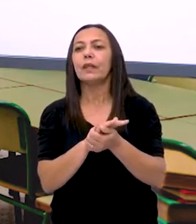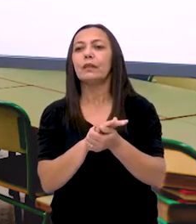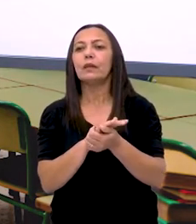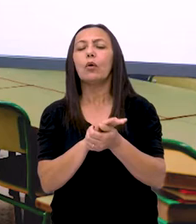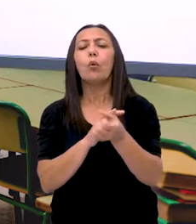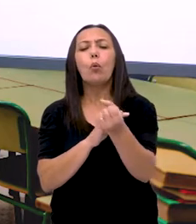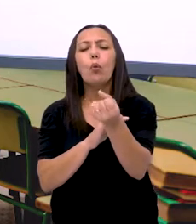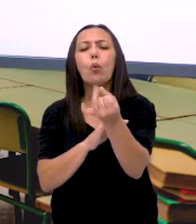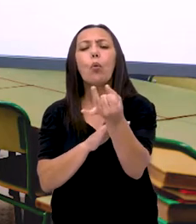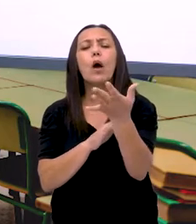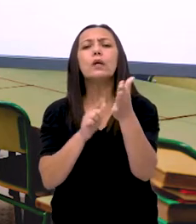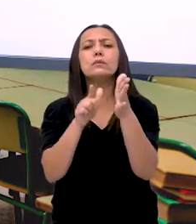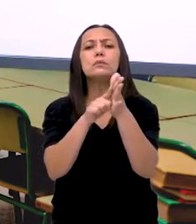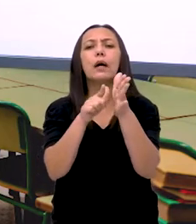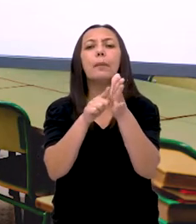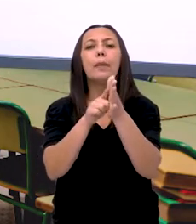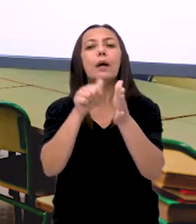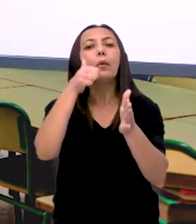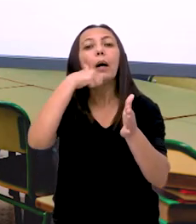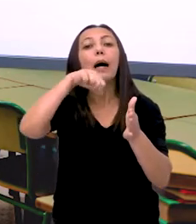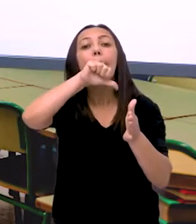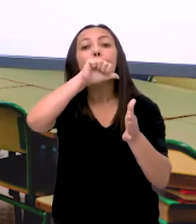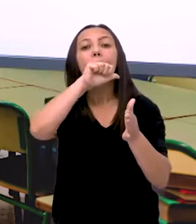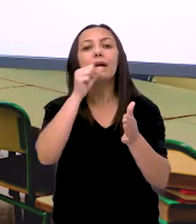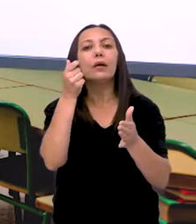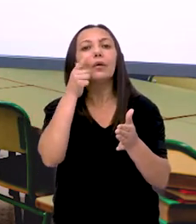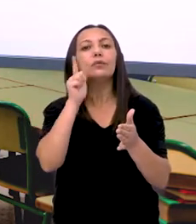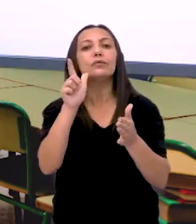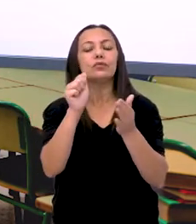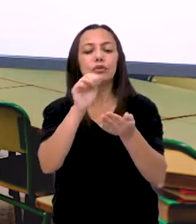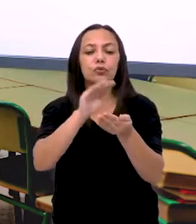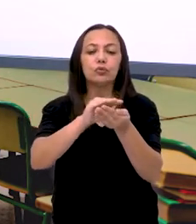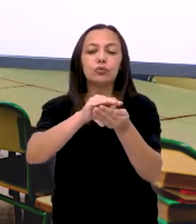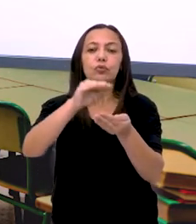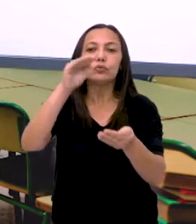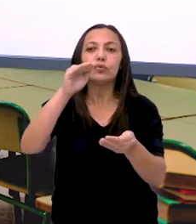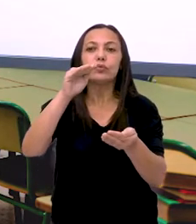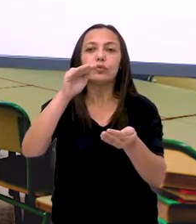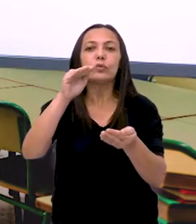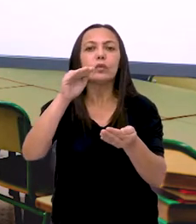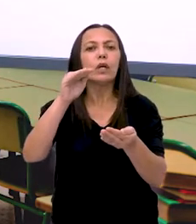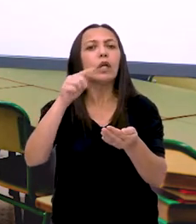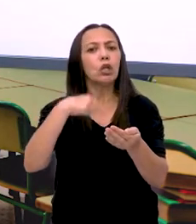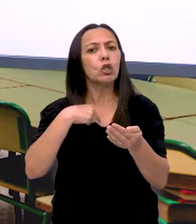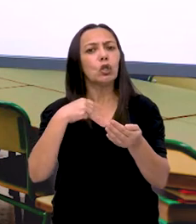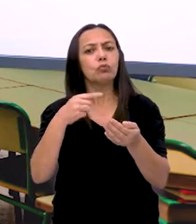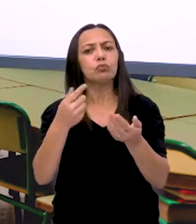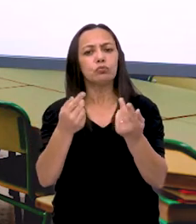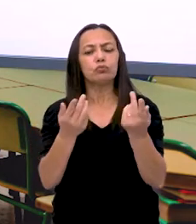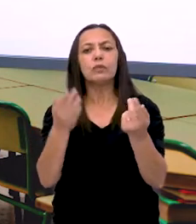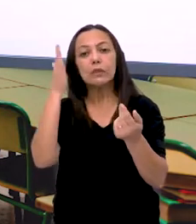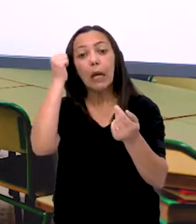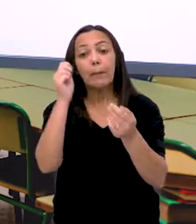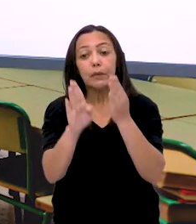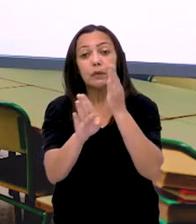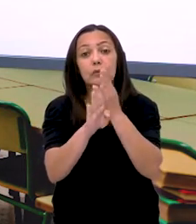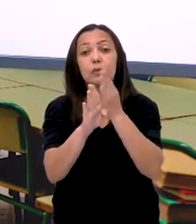Então, quantas cédulas a mãe de Marina conseguiu juntar? Nós descobrimos contando uma a uma.